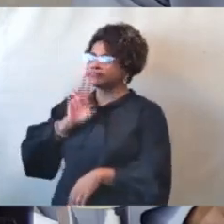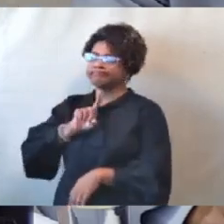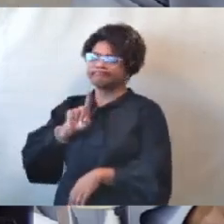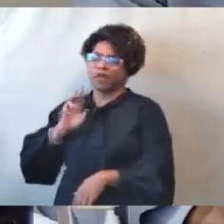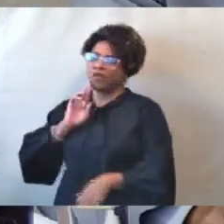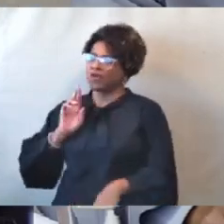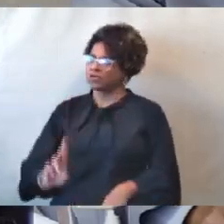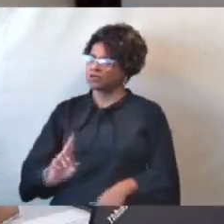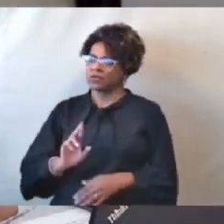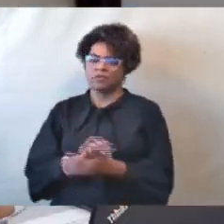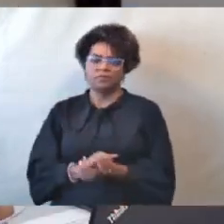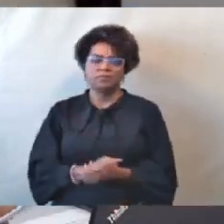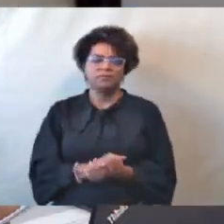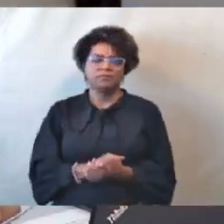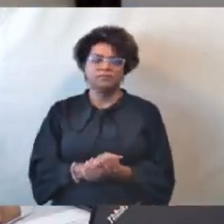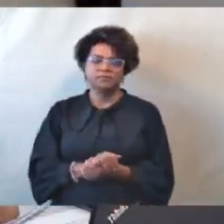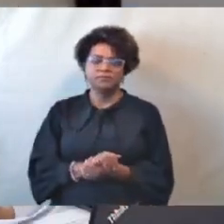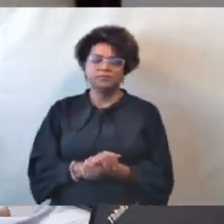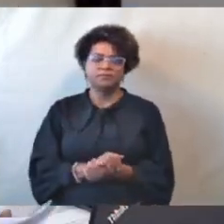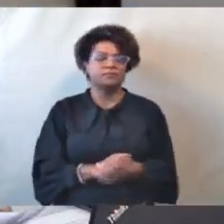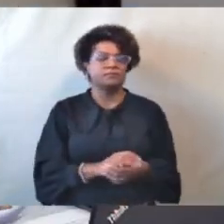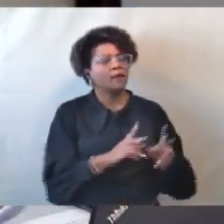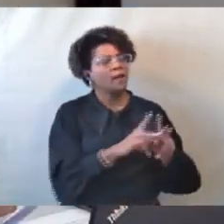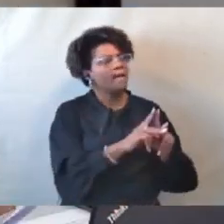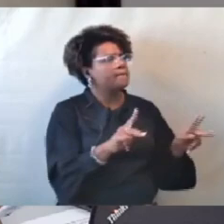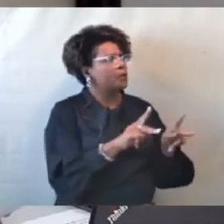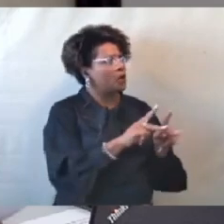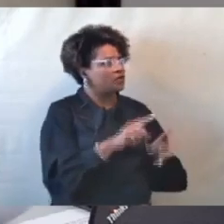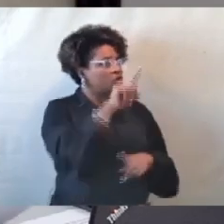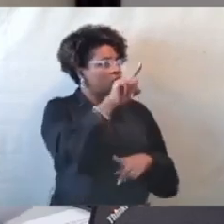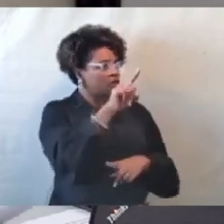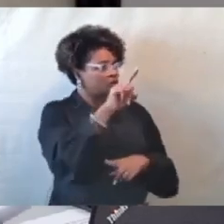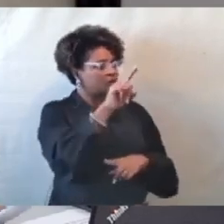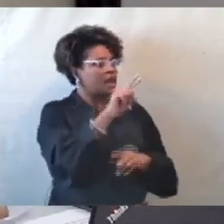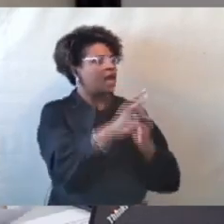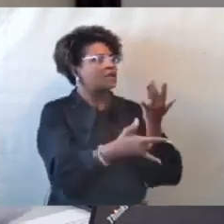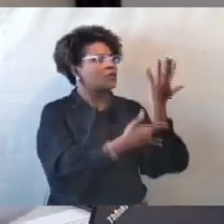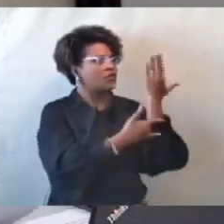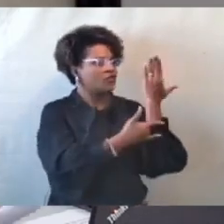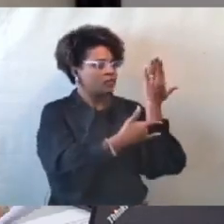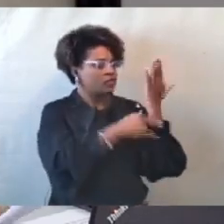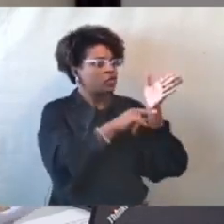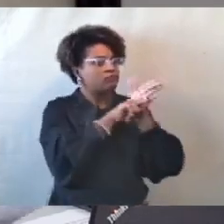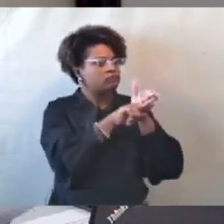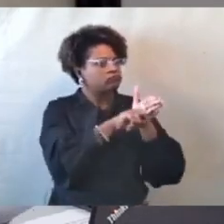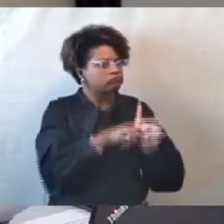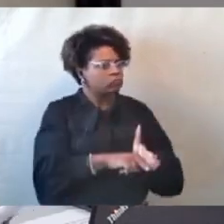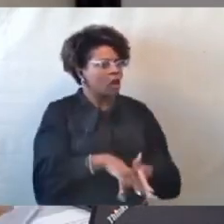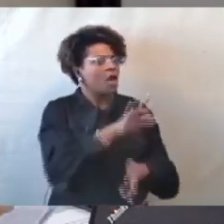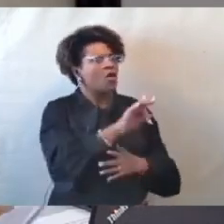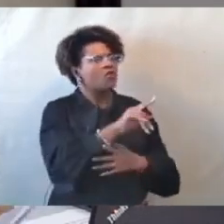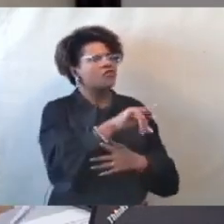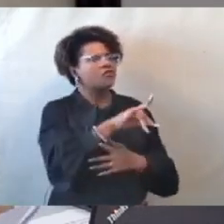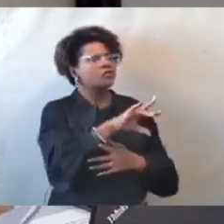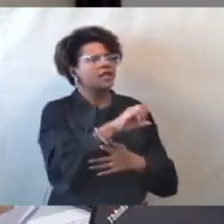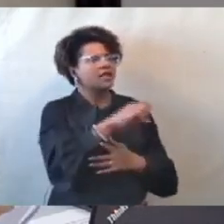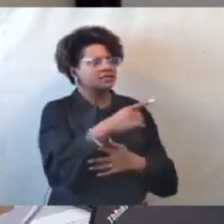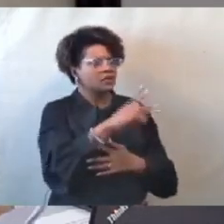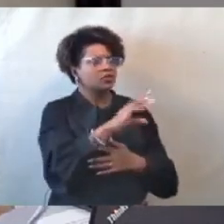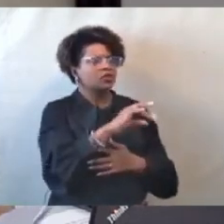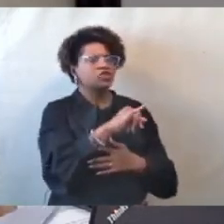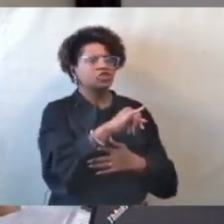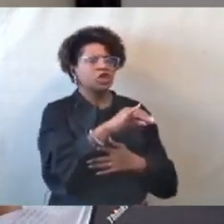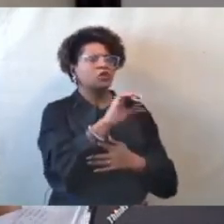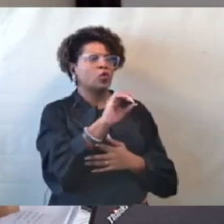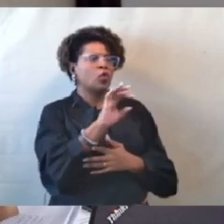silêncio. Os professores da UFMG quando da oitiva da Fundação Cristiano Ottoni afirmaram que existem diversos métodos para